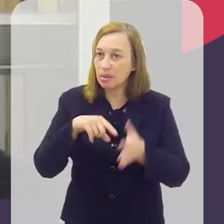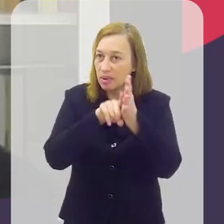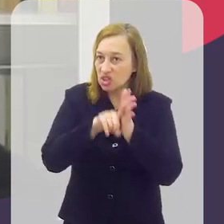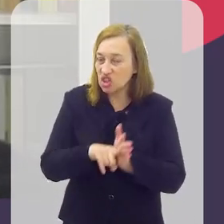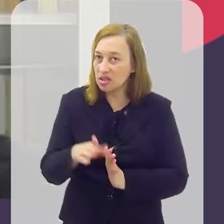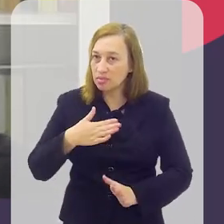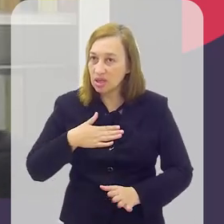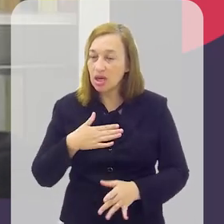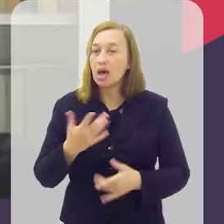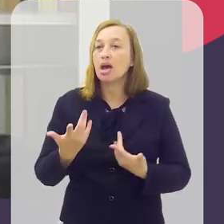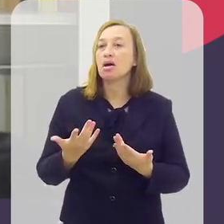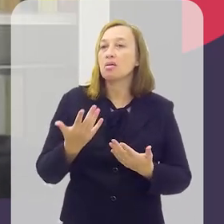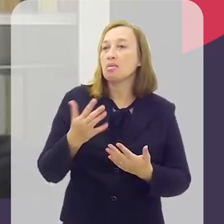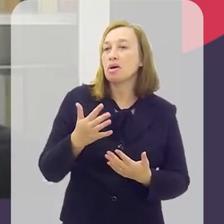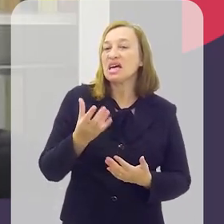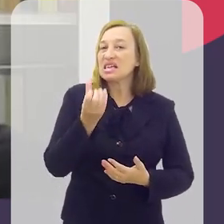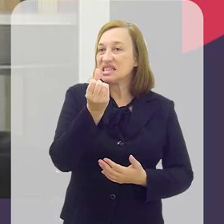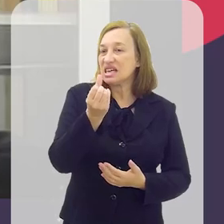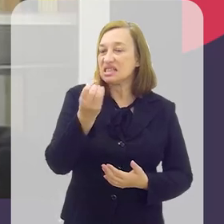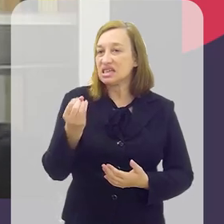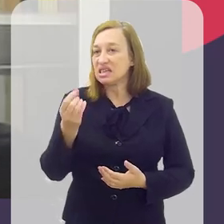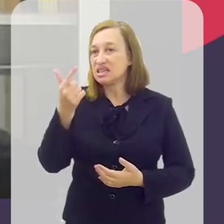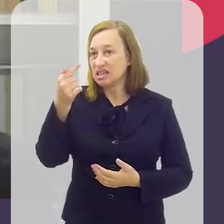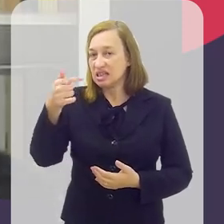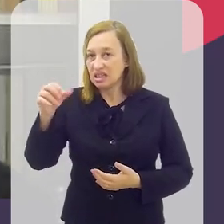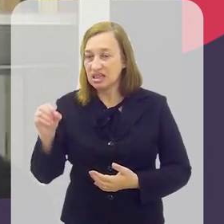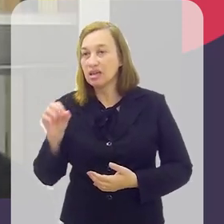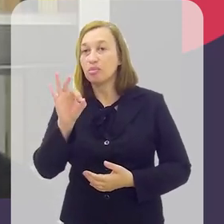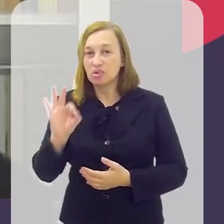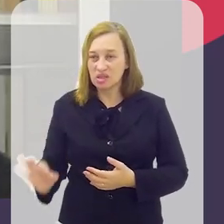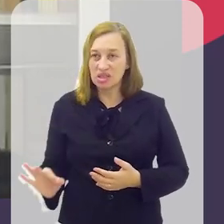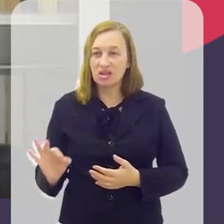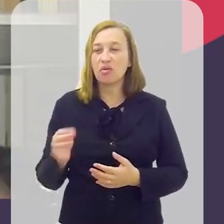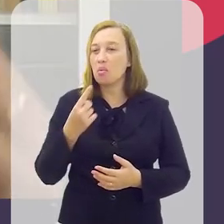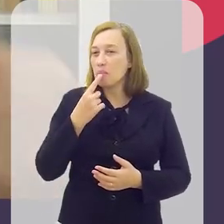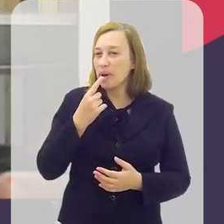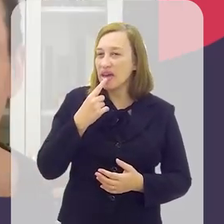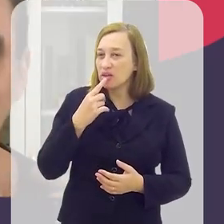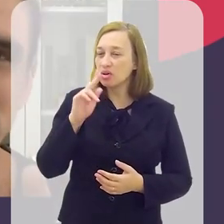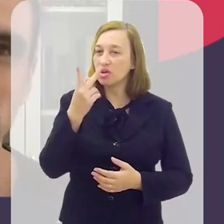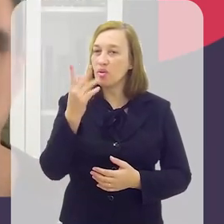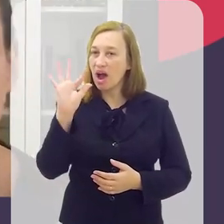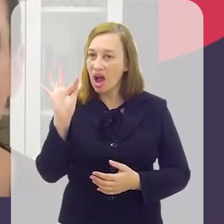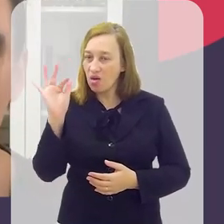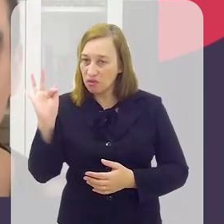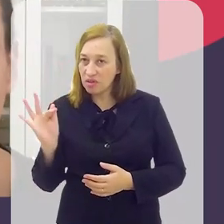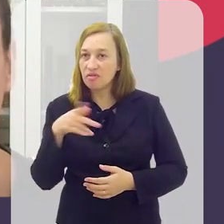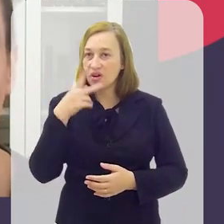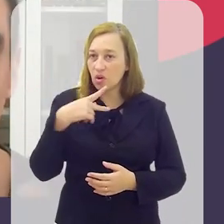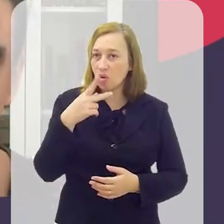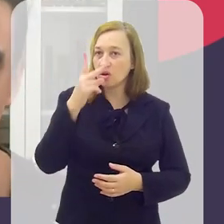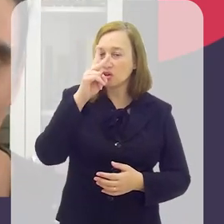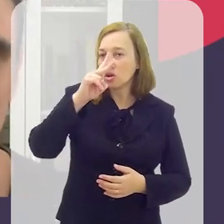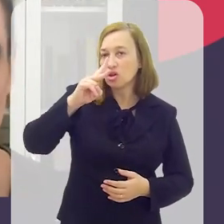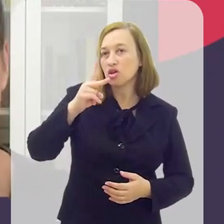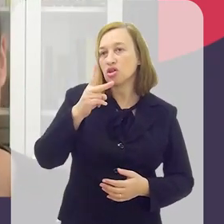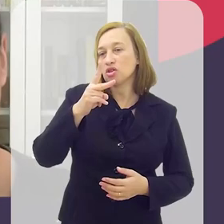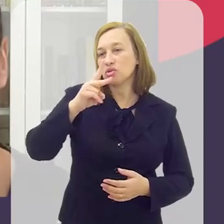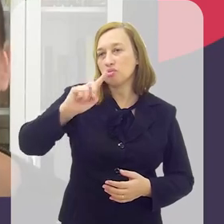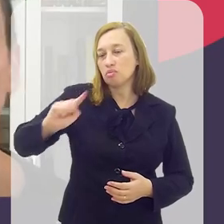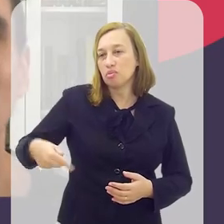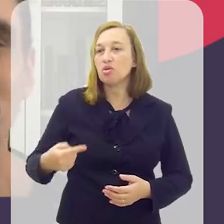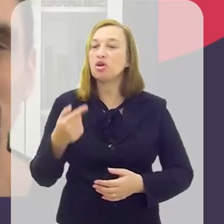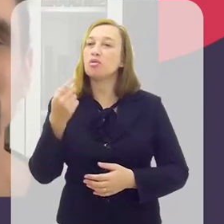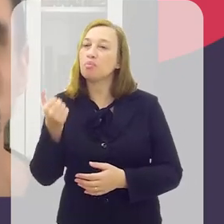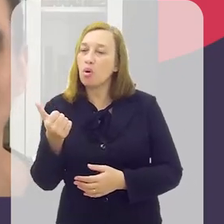pesquisa. E algo muito próximo, aí, de 60% e 70%, ficou muito próximo do que o Ralf falou de cabeça, dois mil e pouco, né? Fora os outros